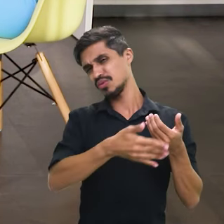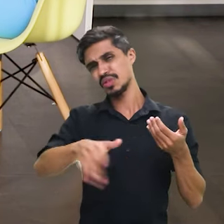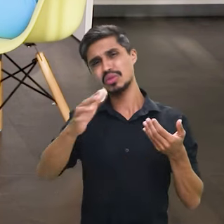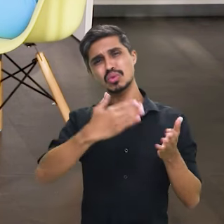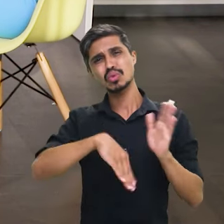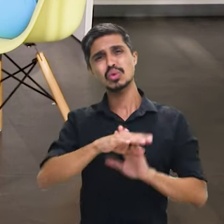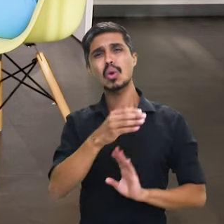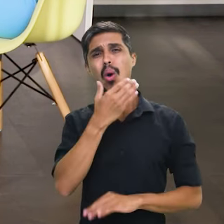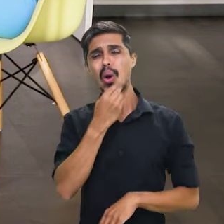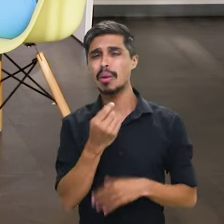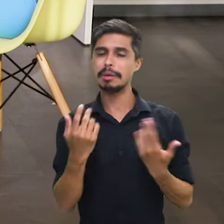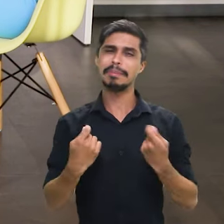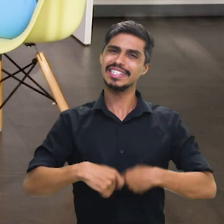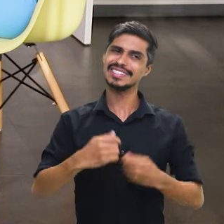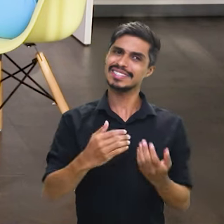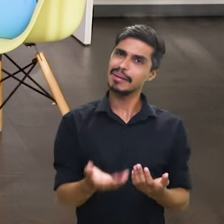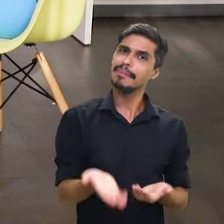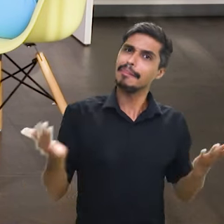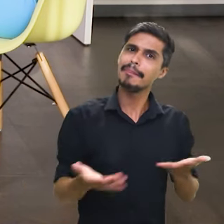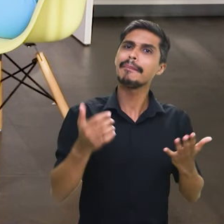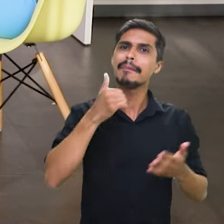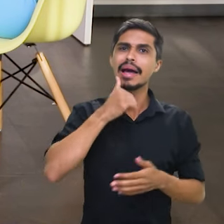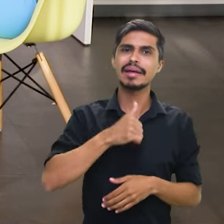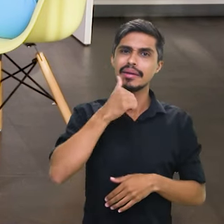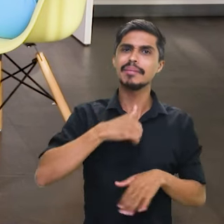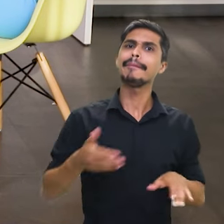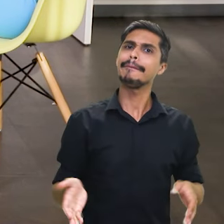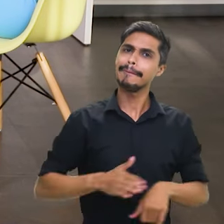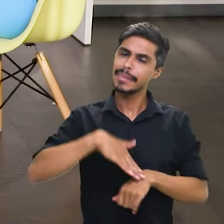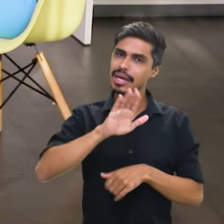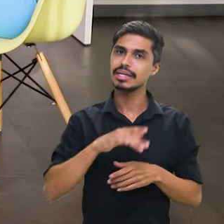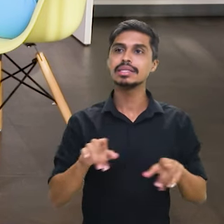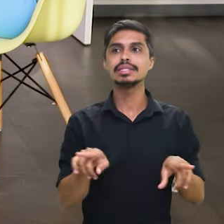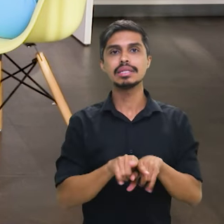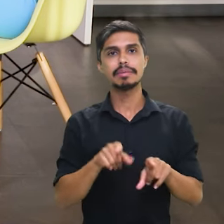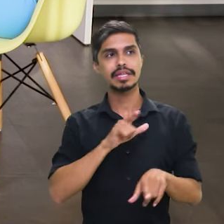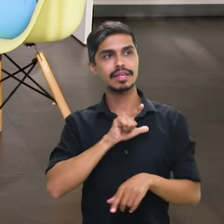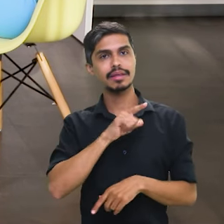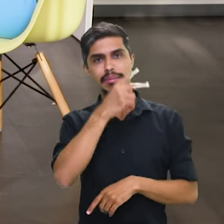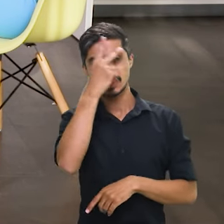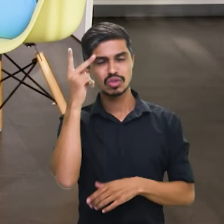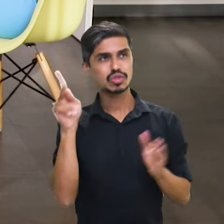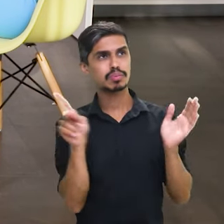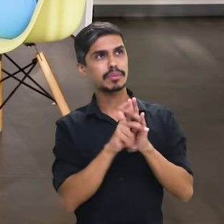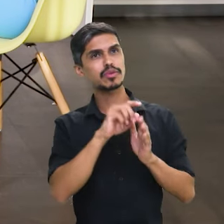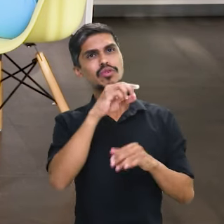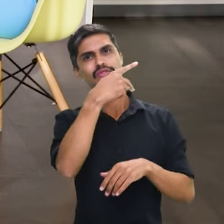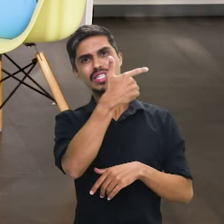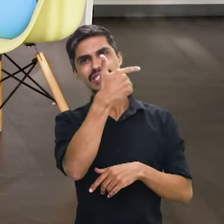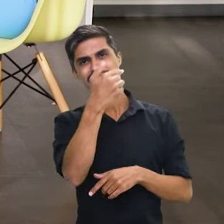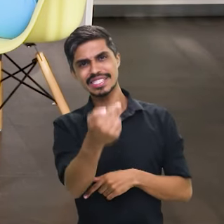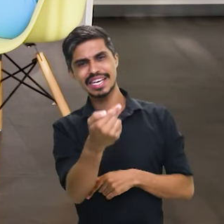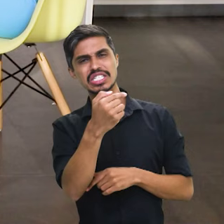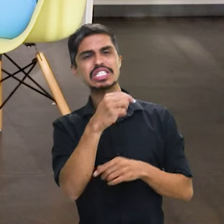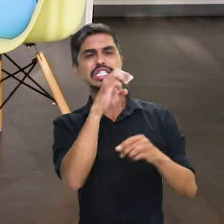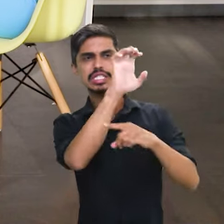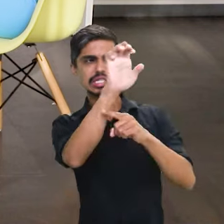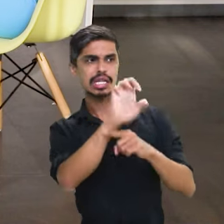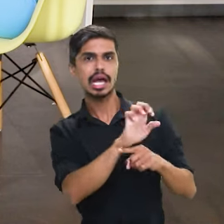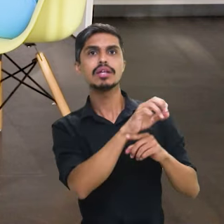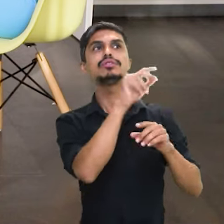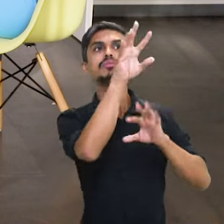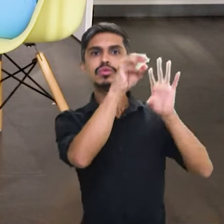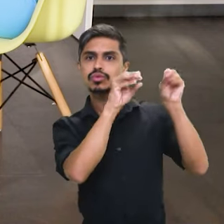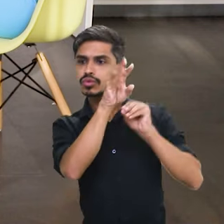próxima etapa vai ter uma paridade entre mulheres e homens e vai ter gente de todos os 27 estados. Então, vai ter aquela senhora que é uma